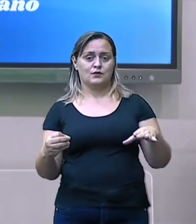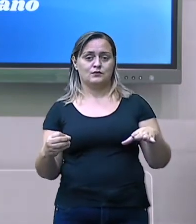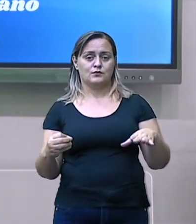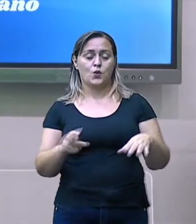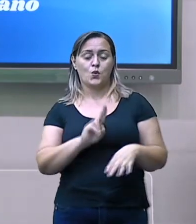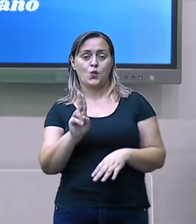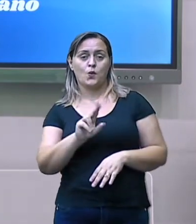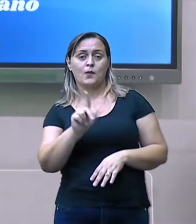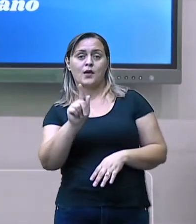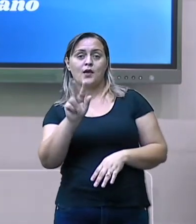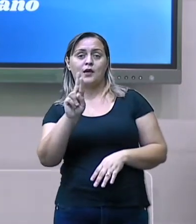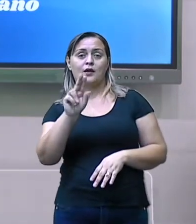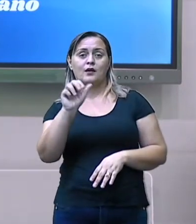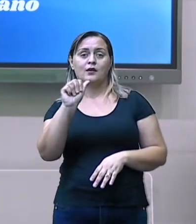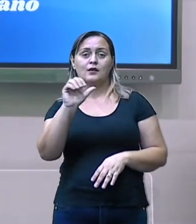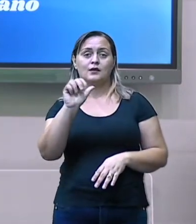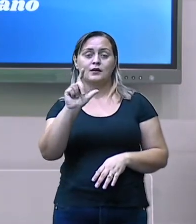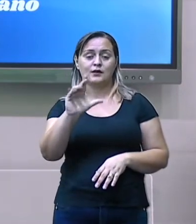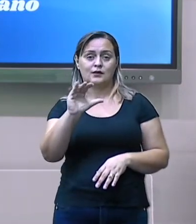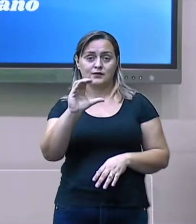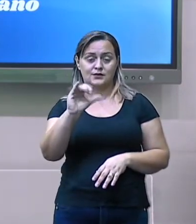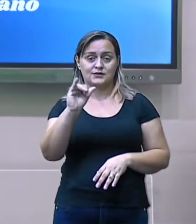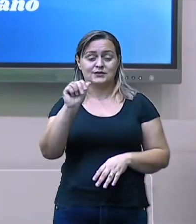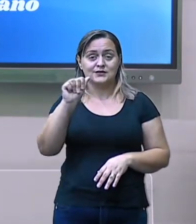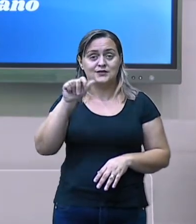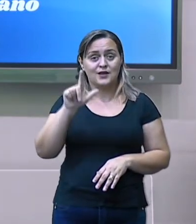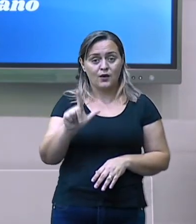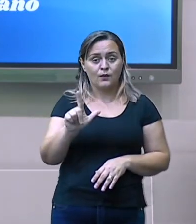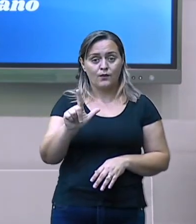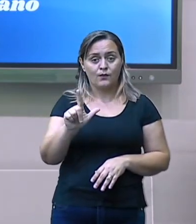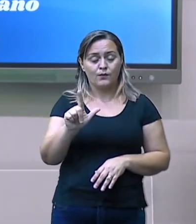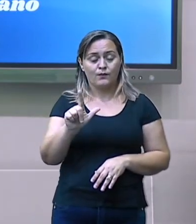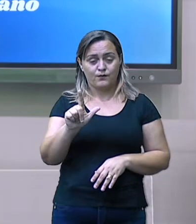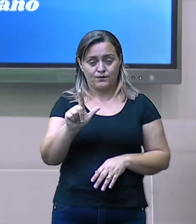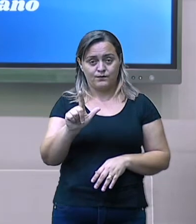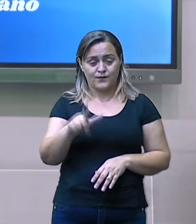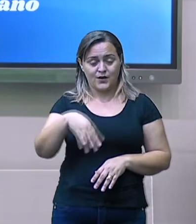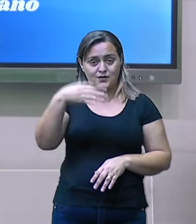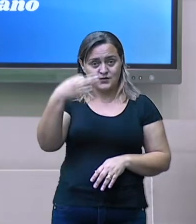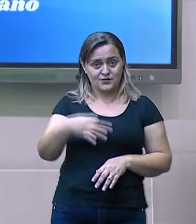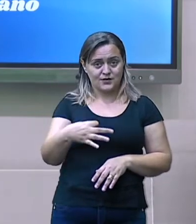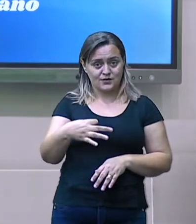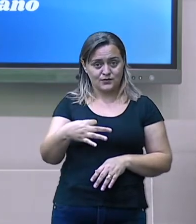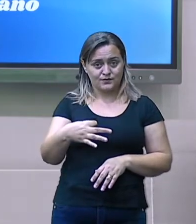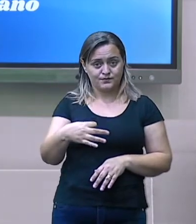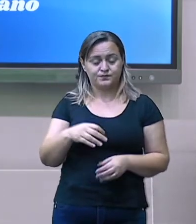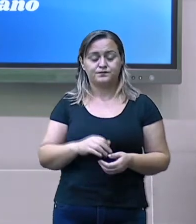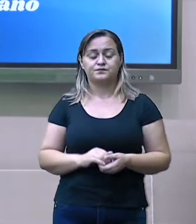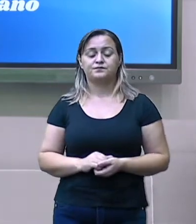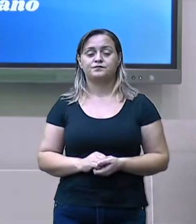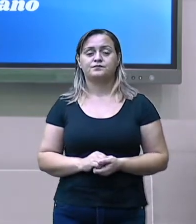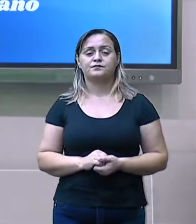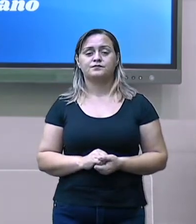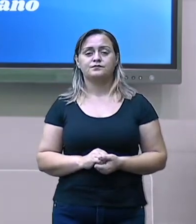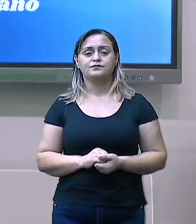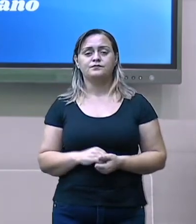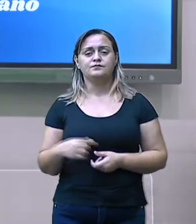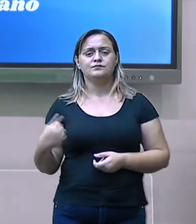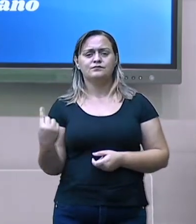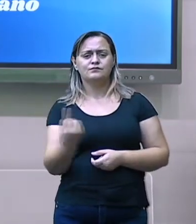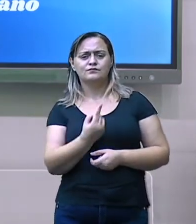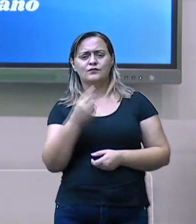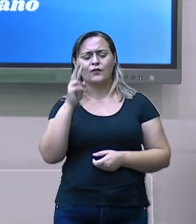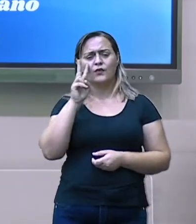já quando nós chegamos lá em cima, nós temos parte